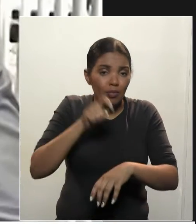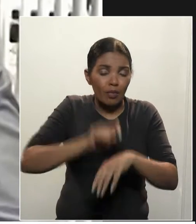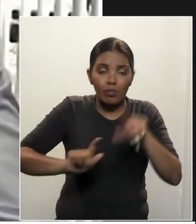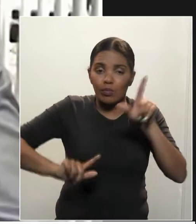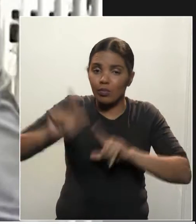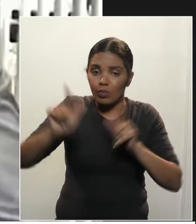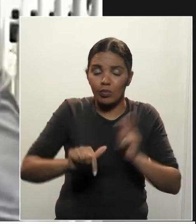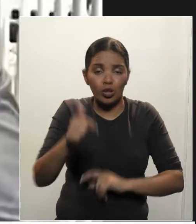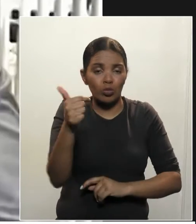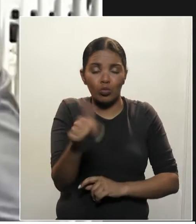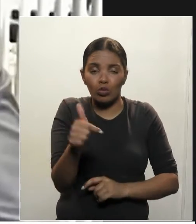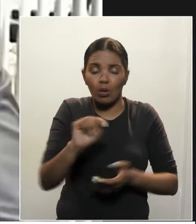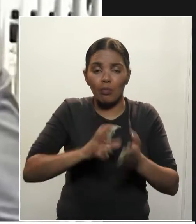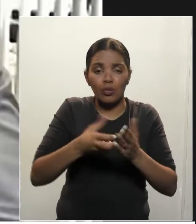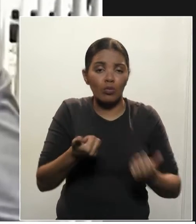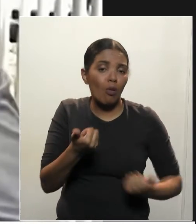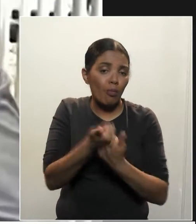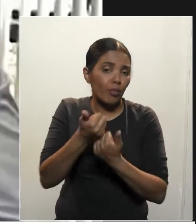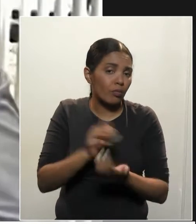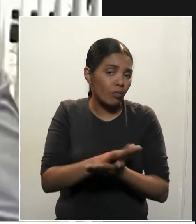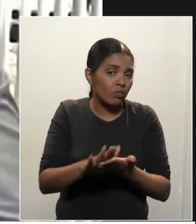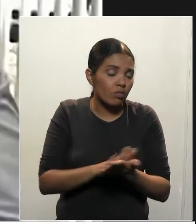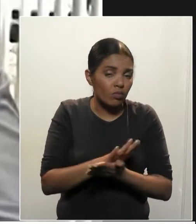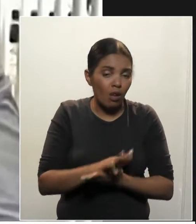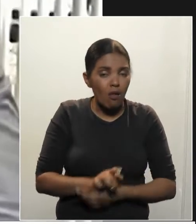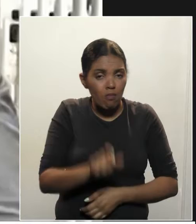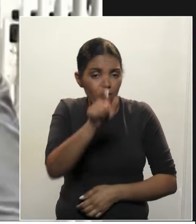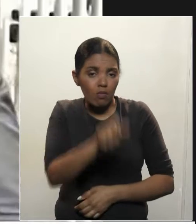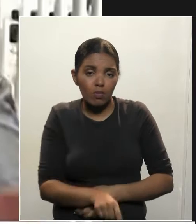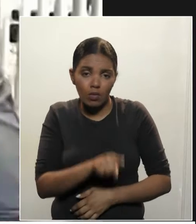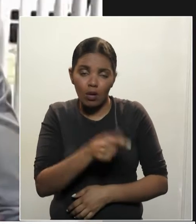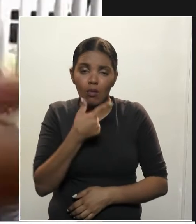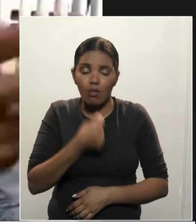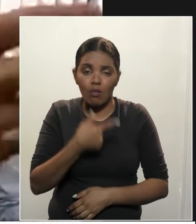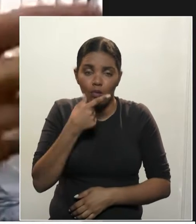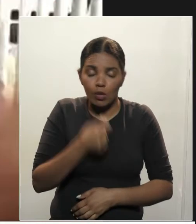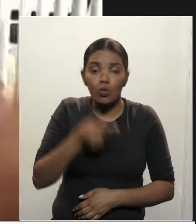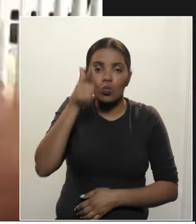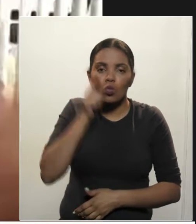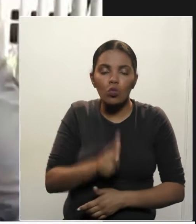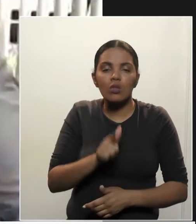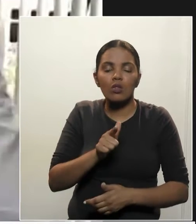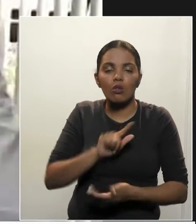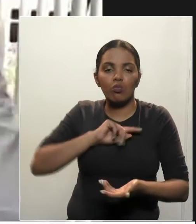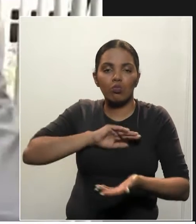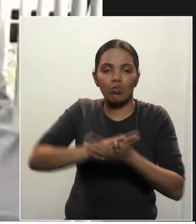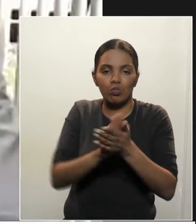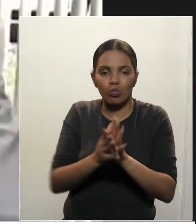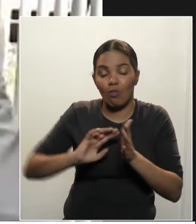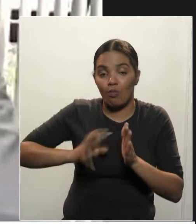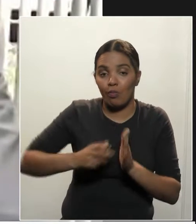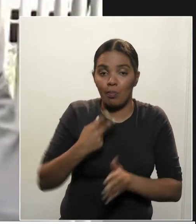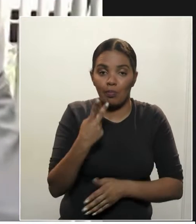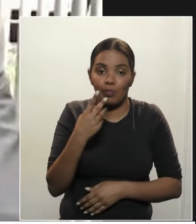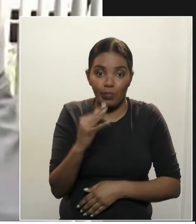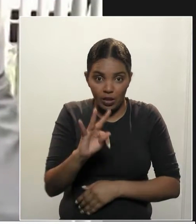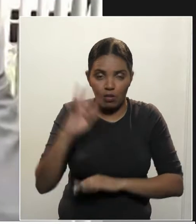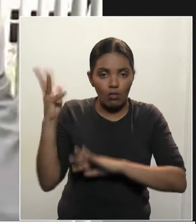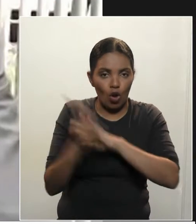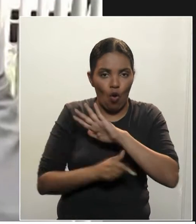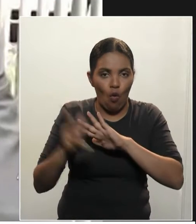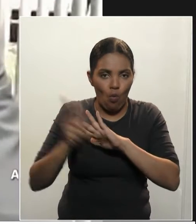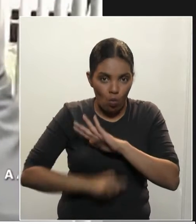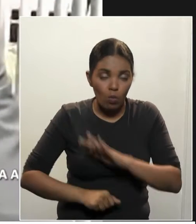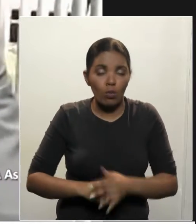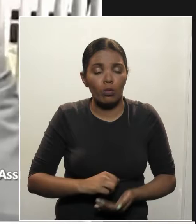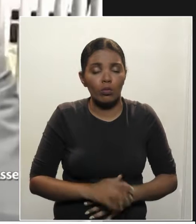sem partidos políticos, esse é o imbecil que derrotou a máquina do PT, a máquina corrupta do